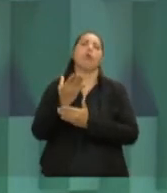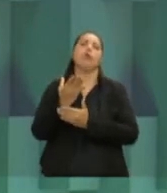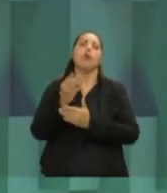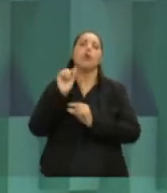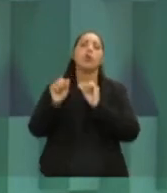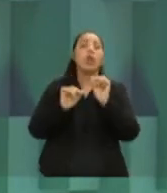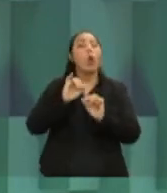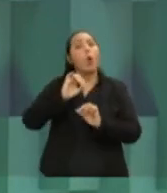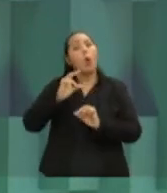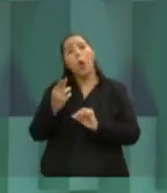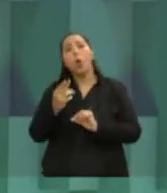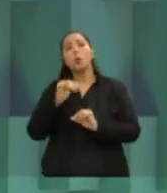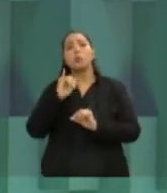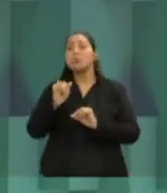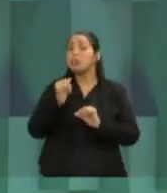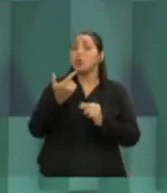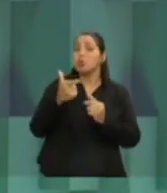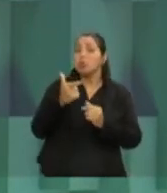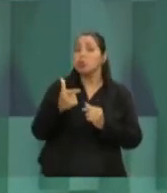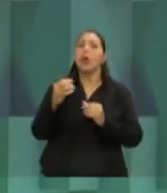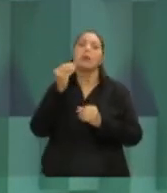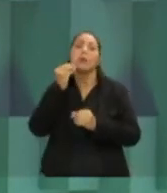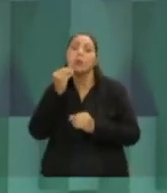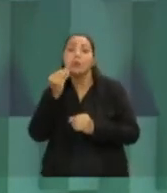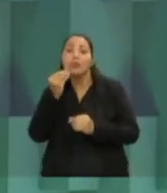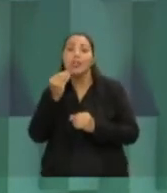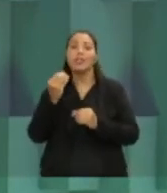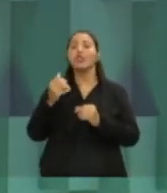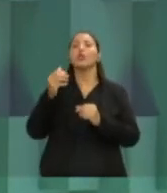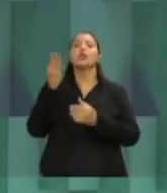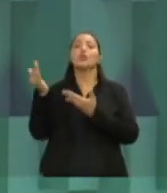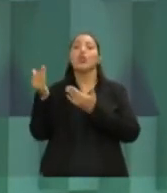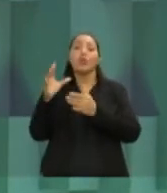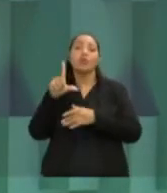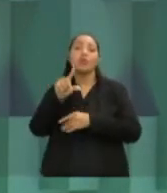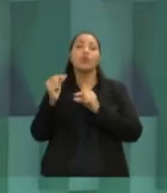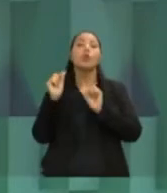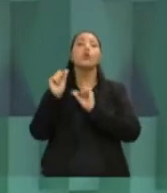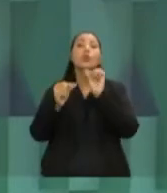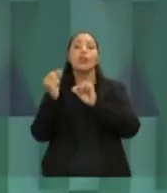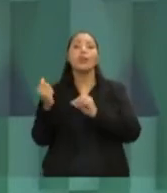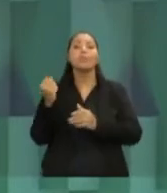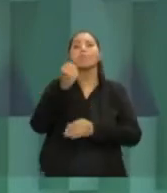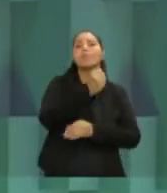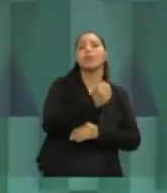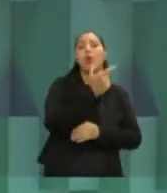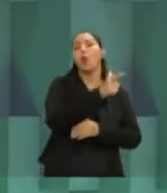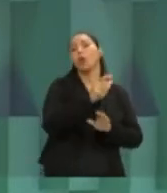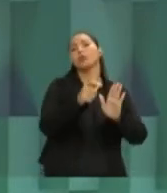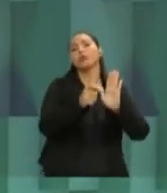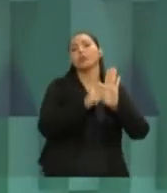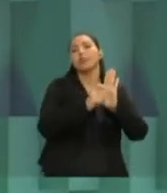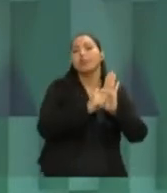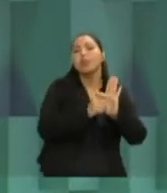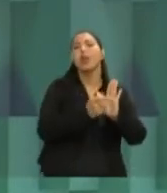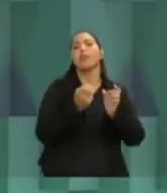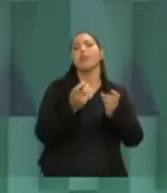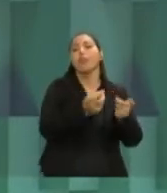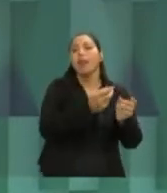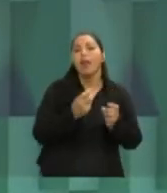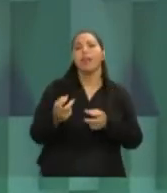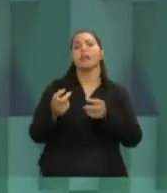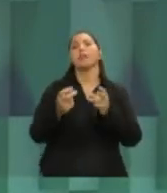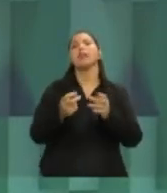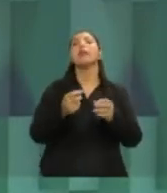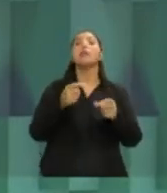tráfico é muito atrativo. Nós queremos uma política que garanta e possa abraçar essa criança, esse jovem. Por isso, nós temos uma